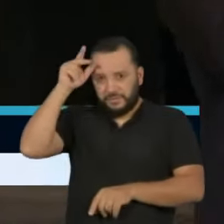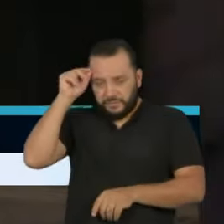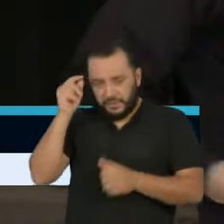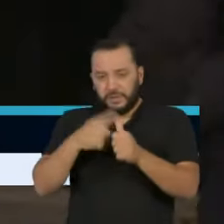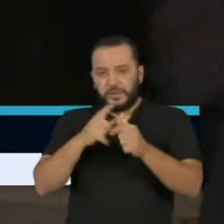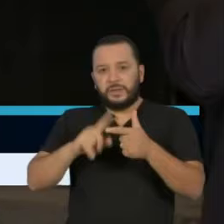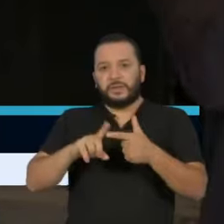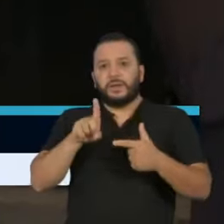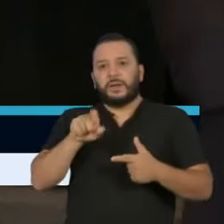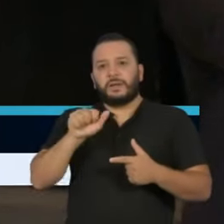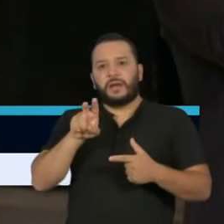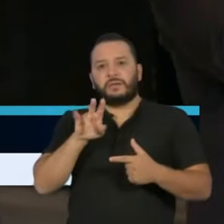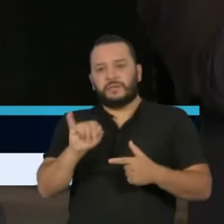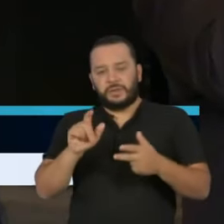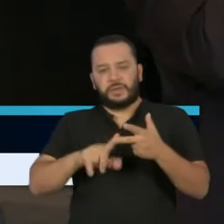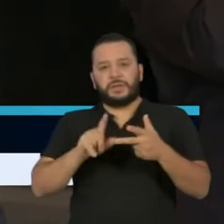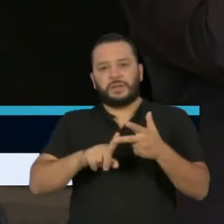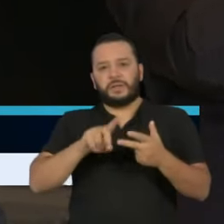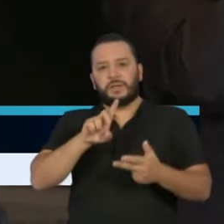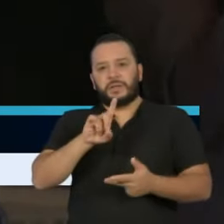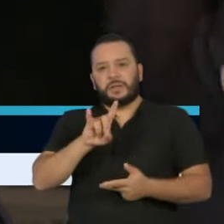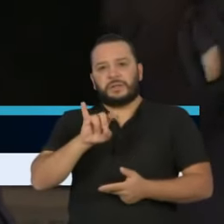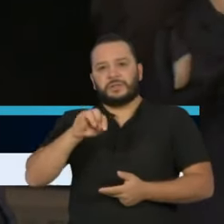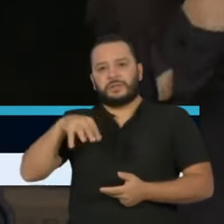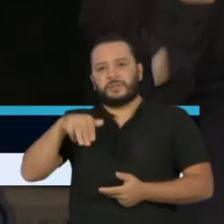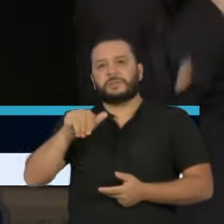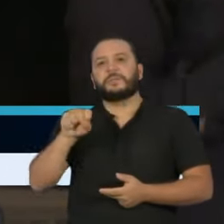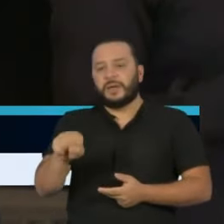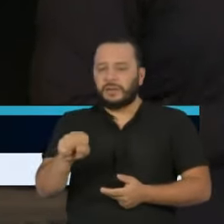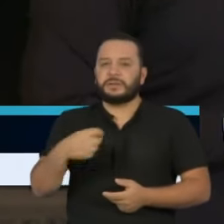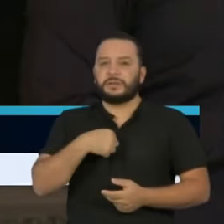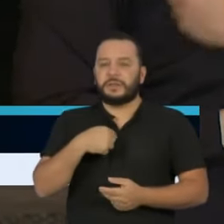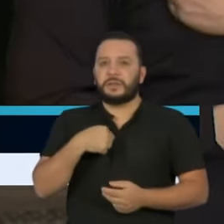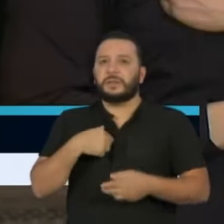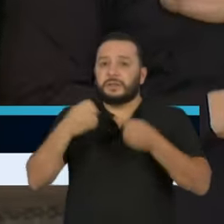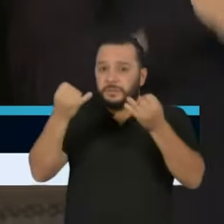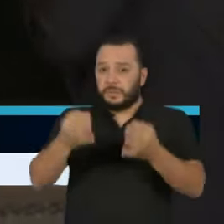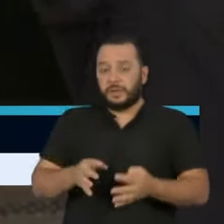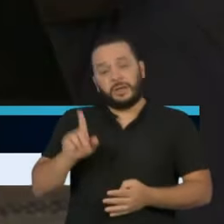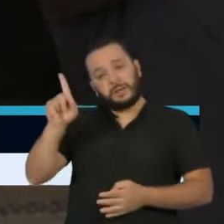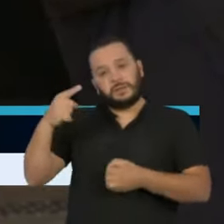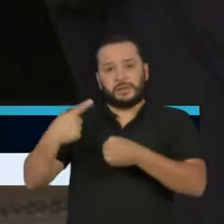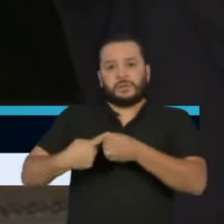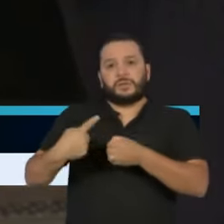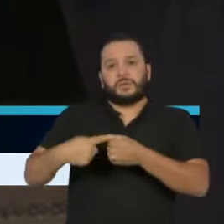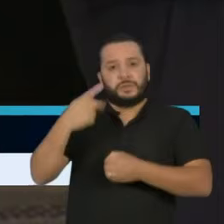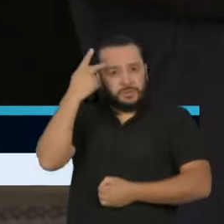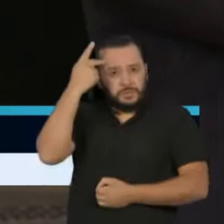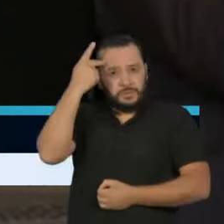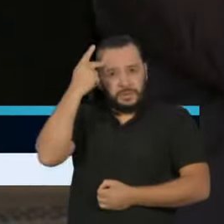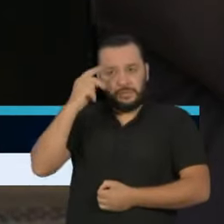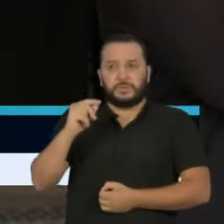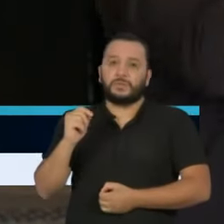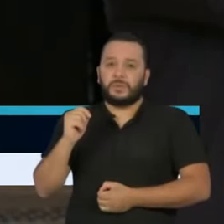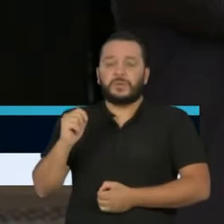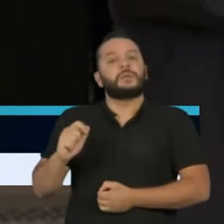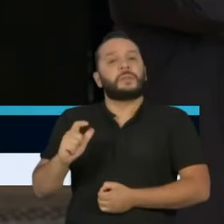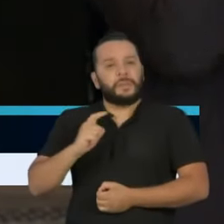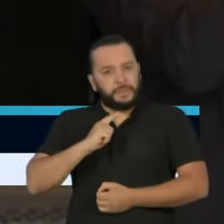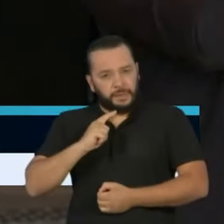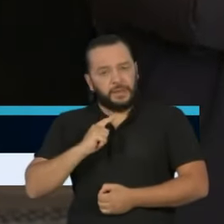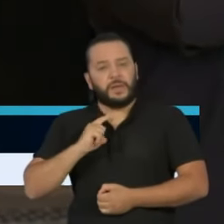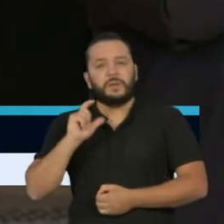e Dimas, e dizer que nós, no interior de São Paulo, temos visto uma